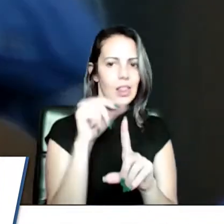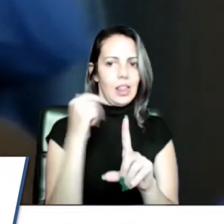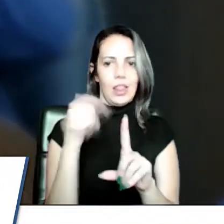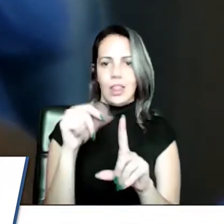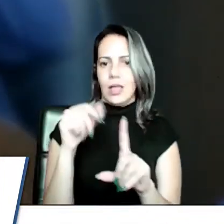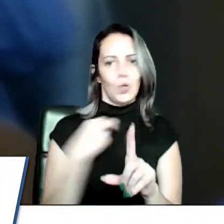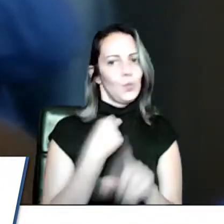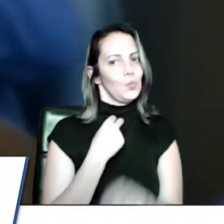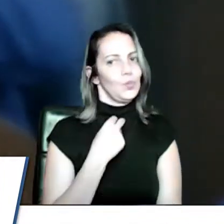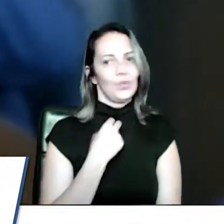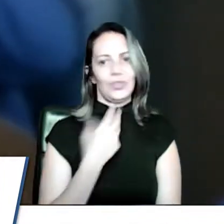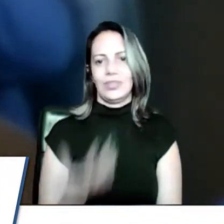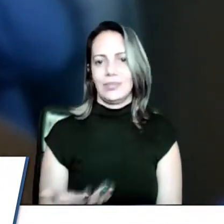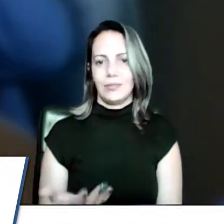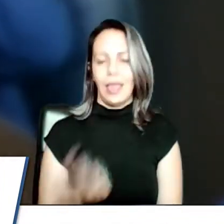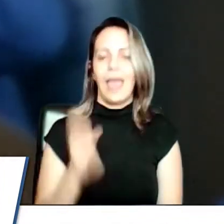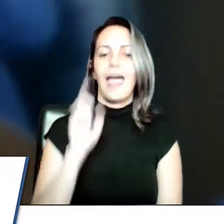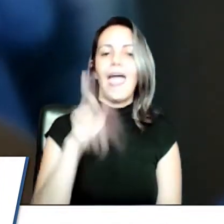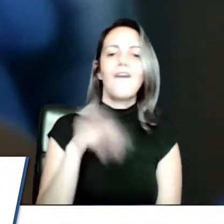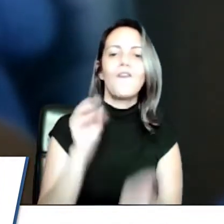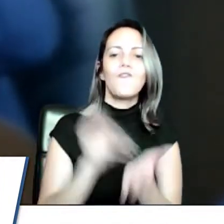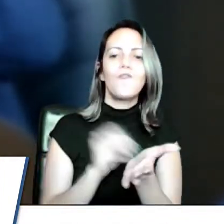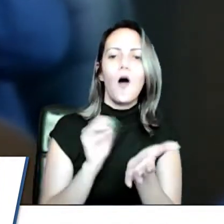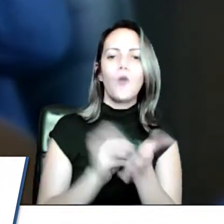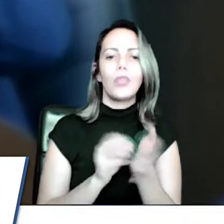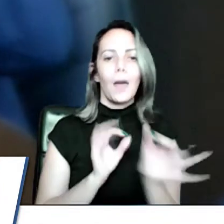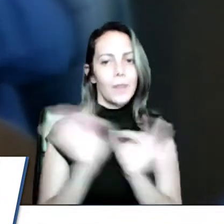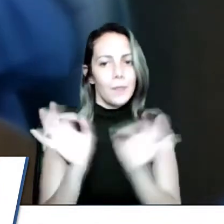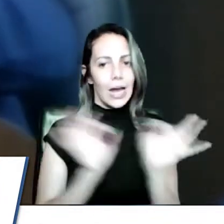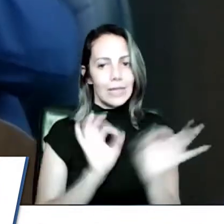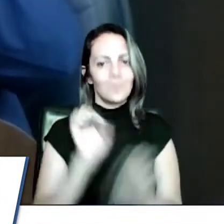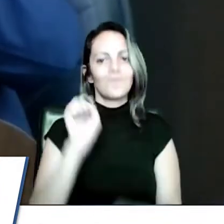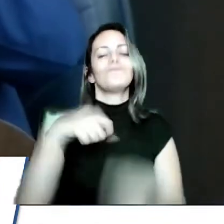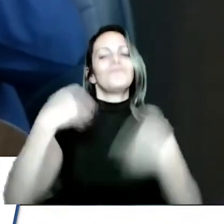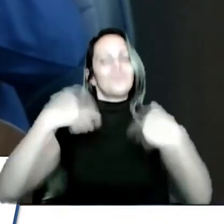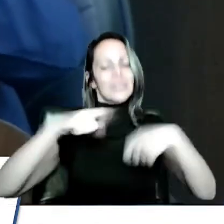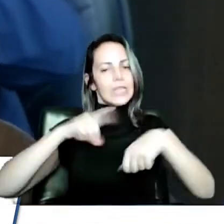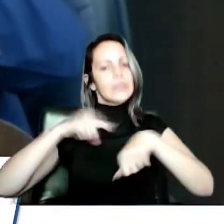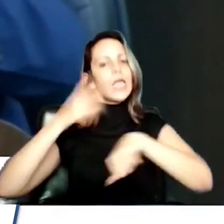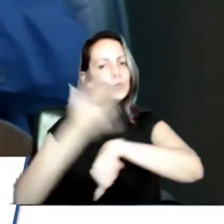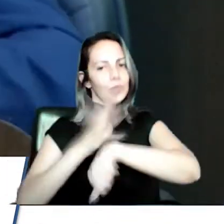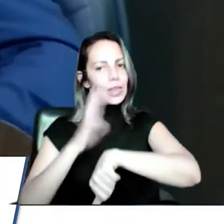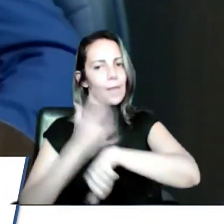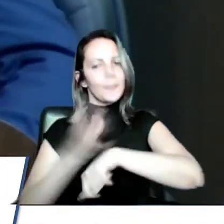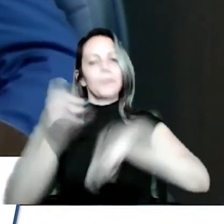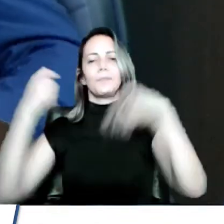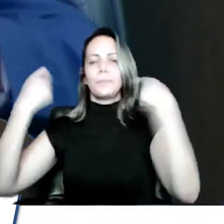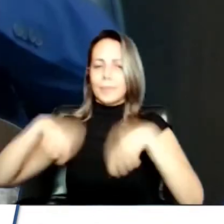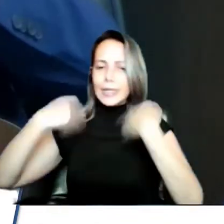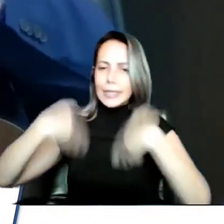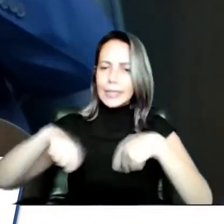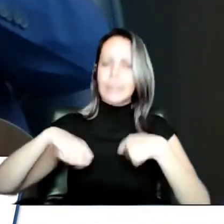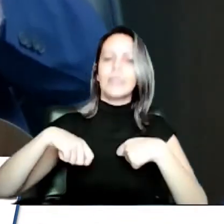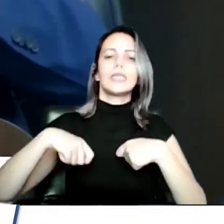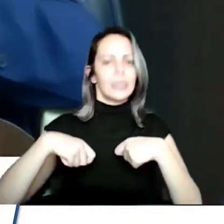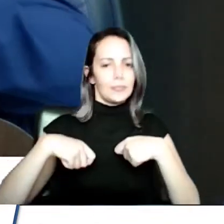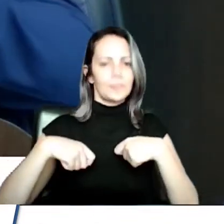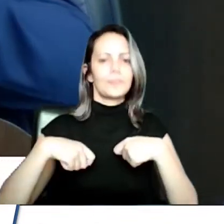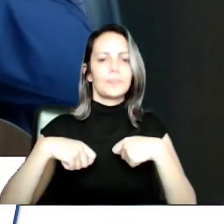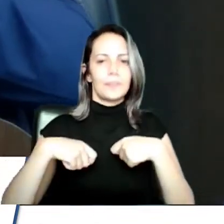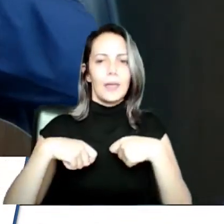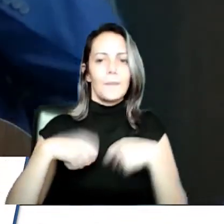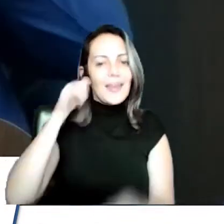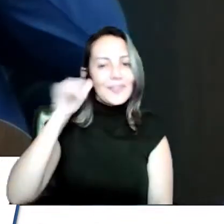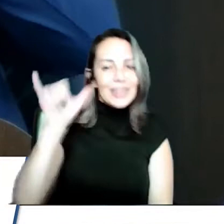despreparo, despreparo, tem que ter um treinamento, tem que ter o apoio, tem que ser as forças de segurança para evitar exatamente